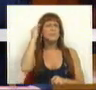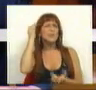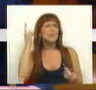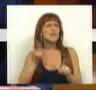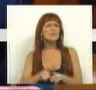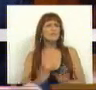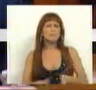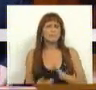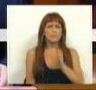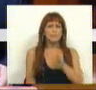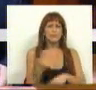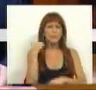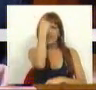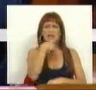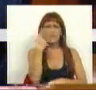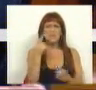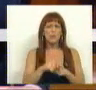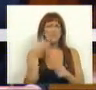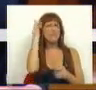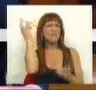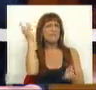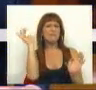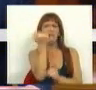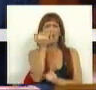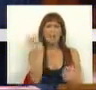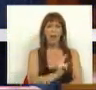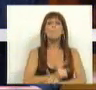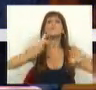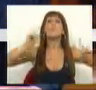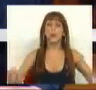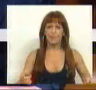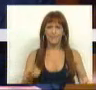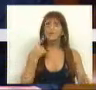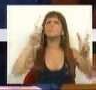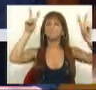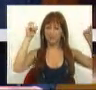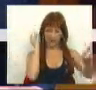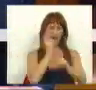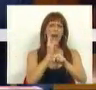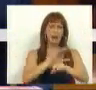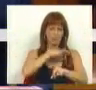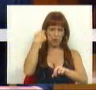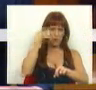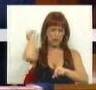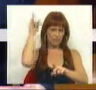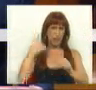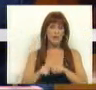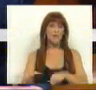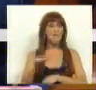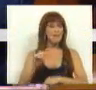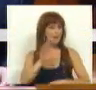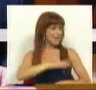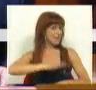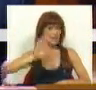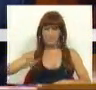nem temos de criar uma imagem ilusória. E porquê? Volto a citar o Sr. Presidente. No domínio